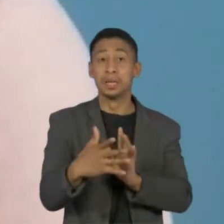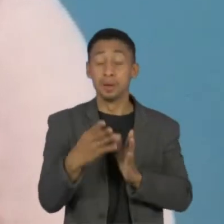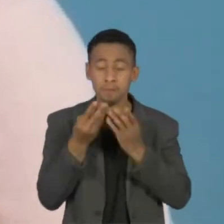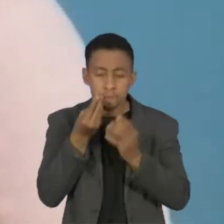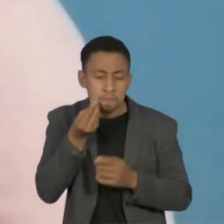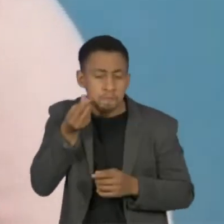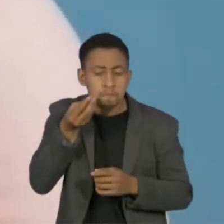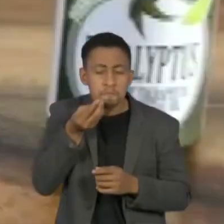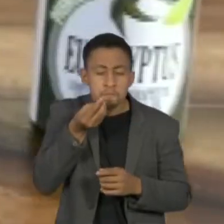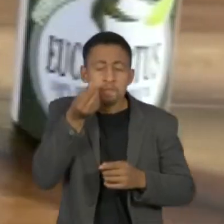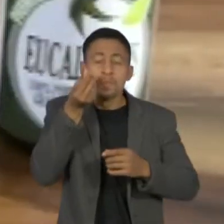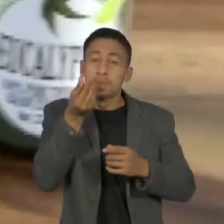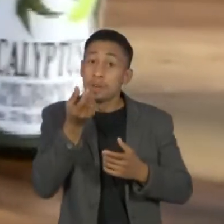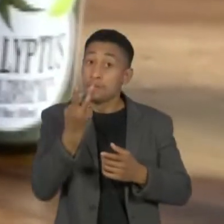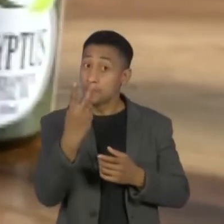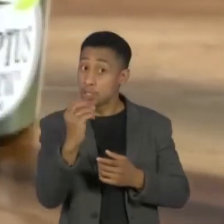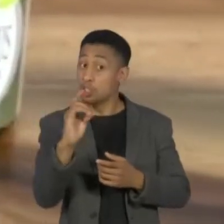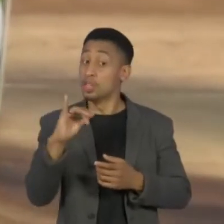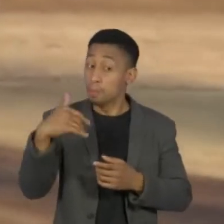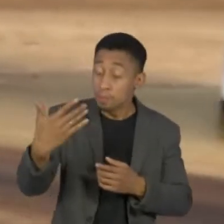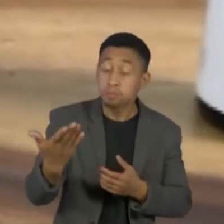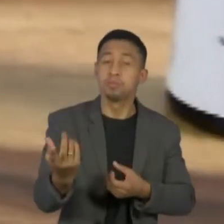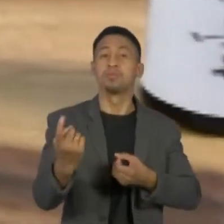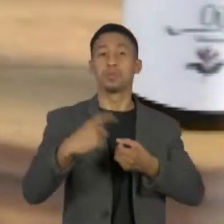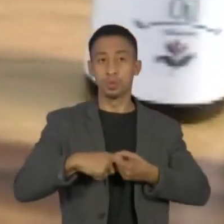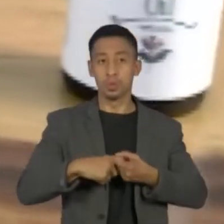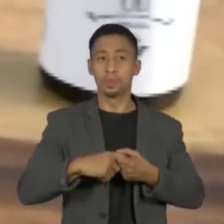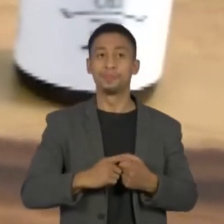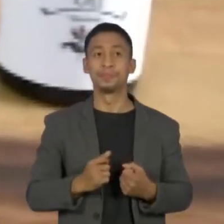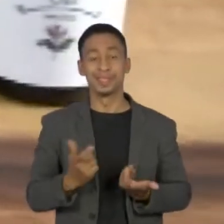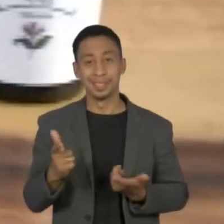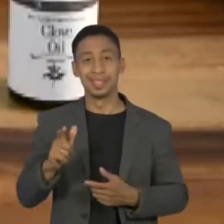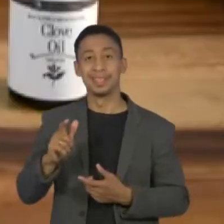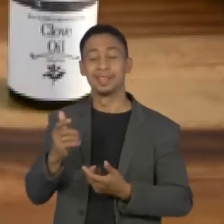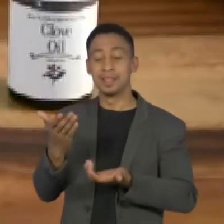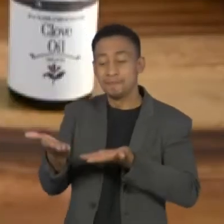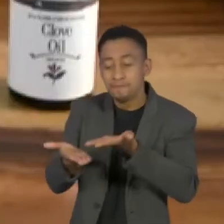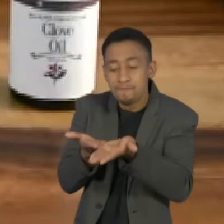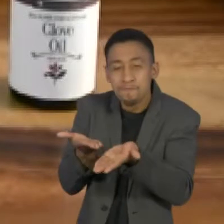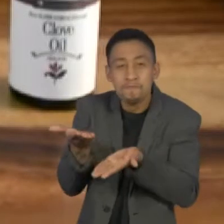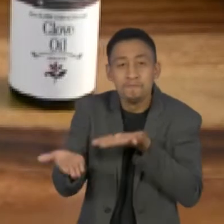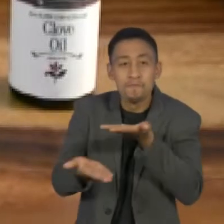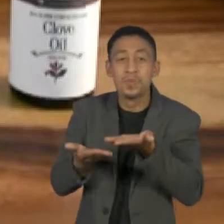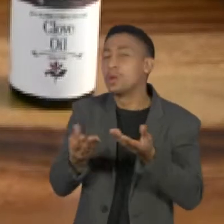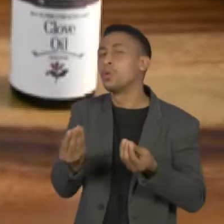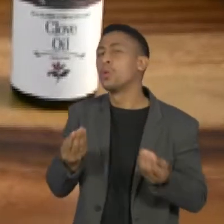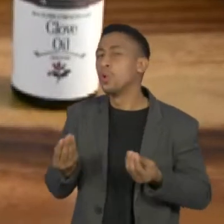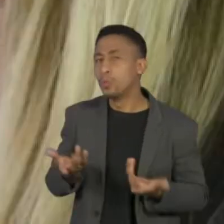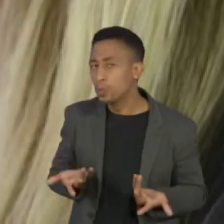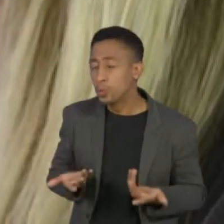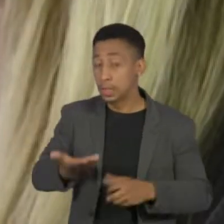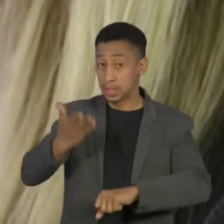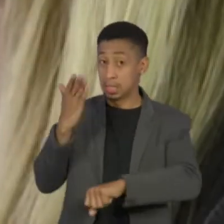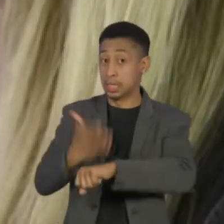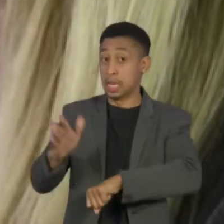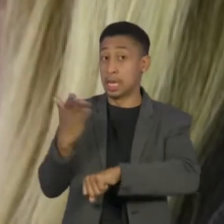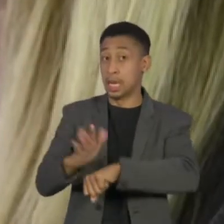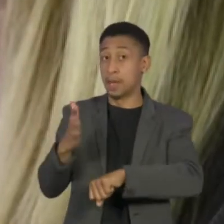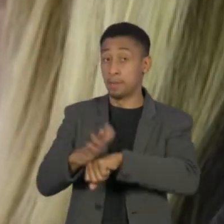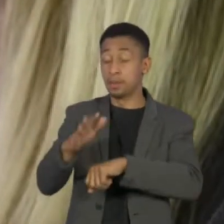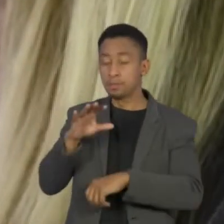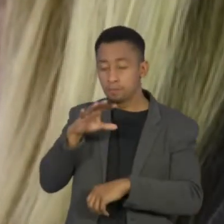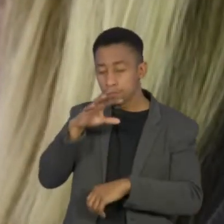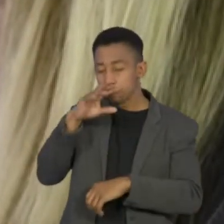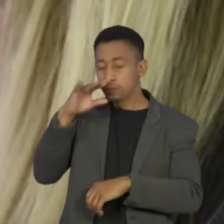eu comecei a sentir o sabor. Para pacientes como a Fabiana, há uma terapia chamada treinamento olfativo. É uma série de